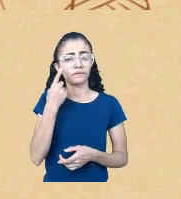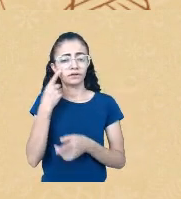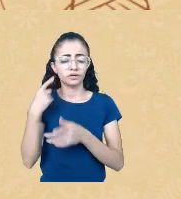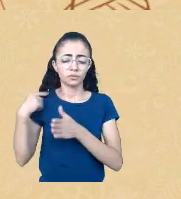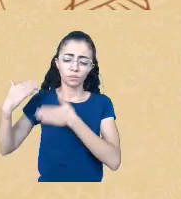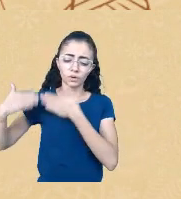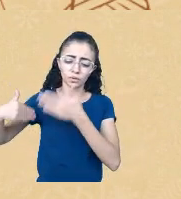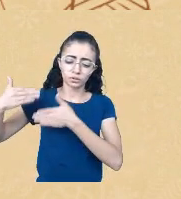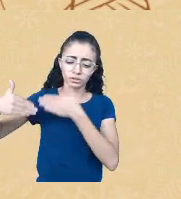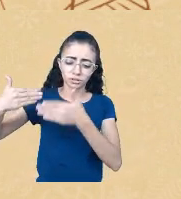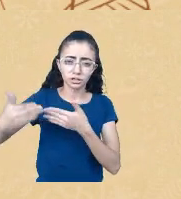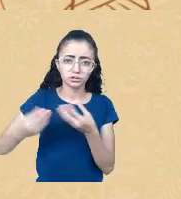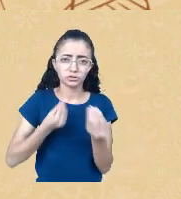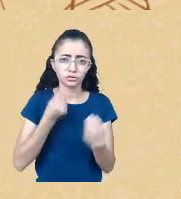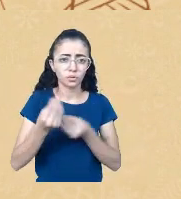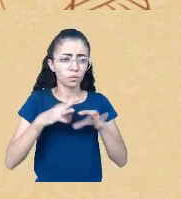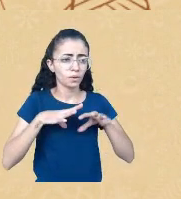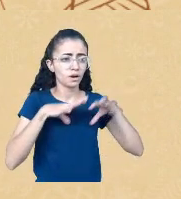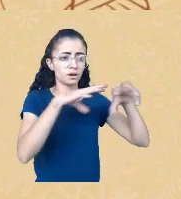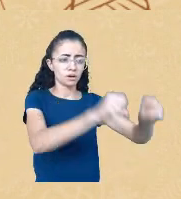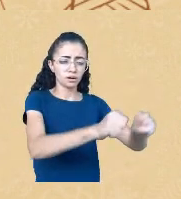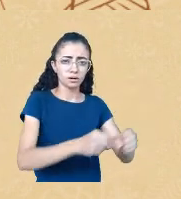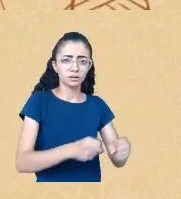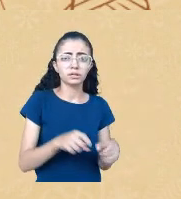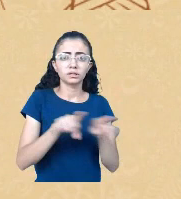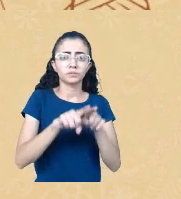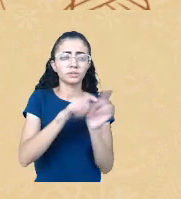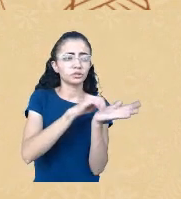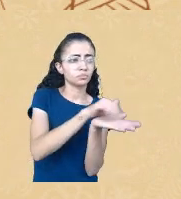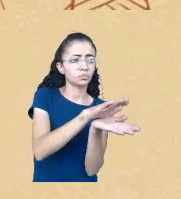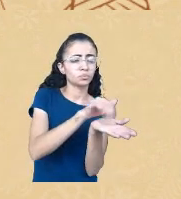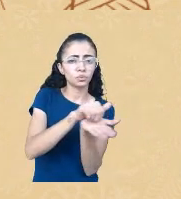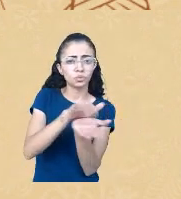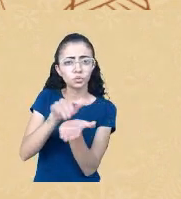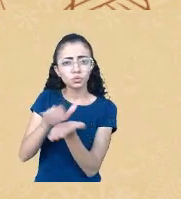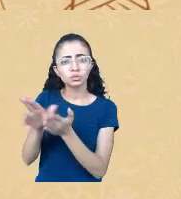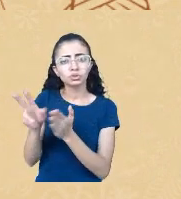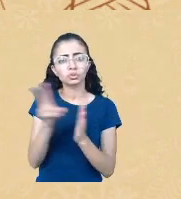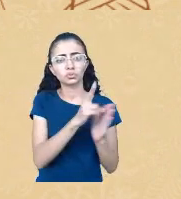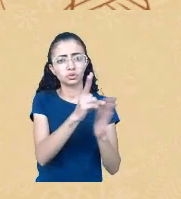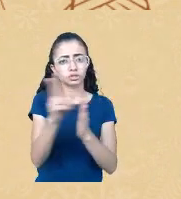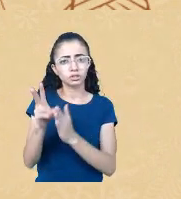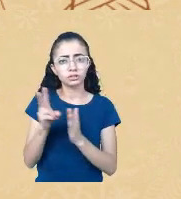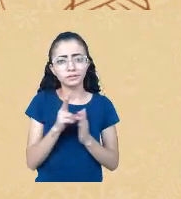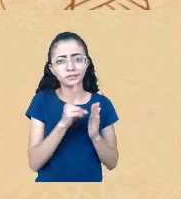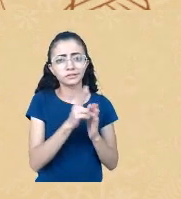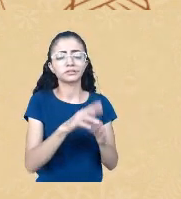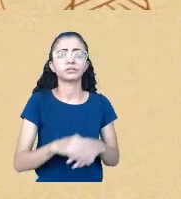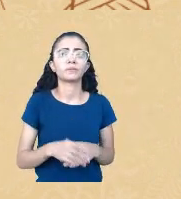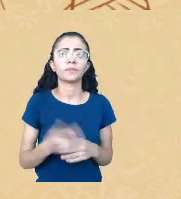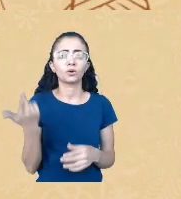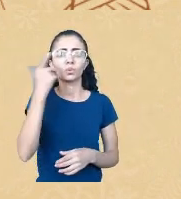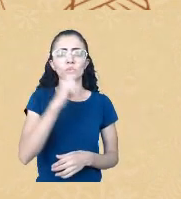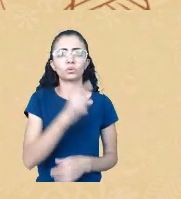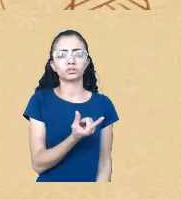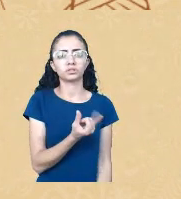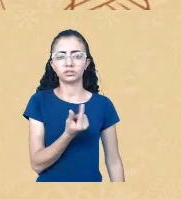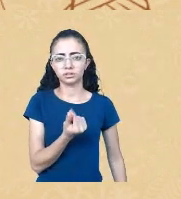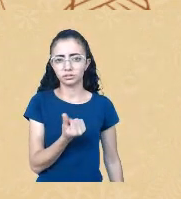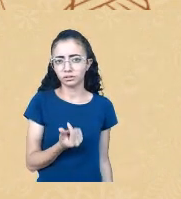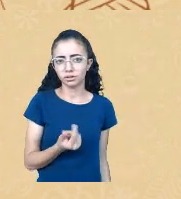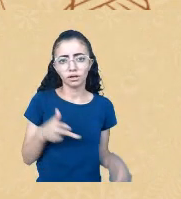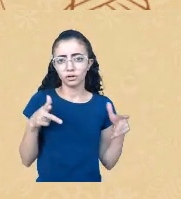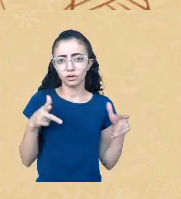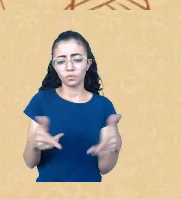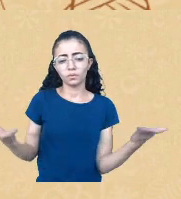indígena e quilombola, né, dos seus territórios para o lucro, não é nada tão diferente do que o agronegócio vem fazendo, né, se a gente